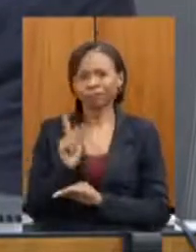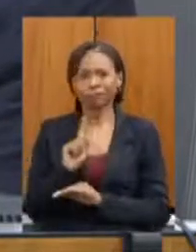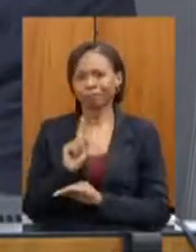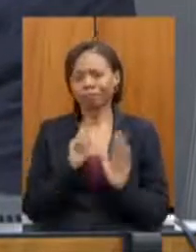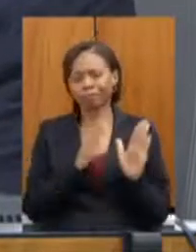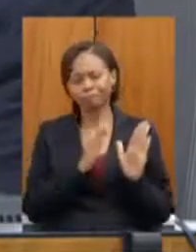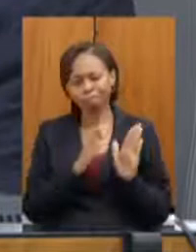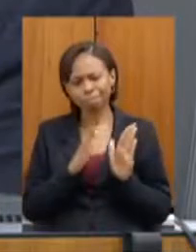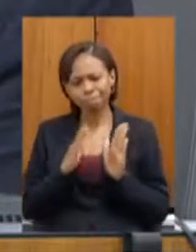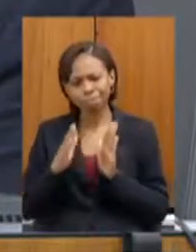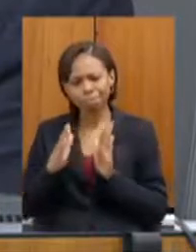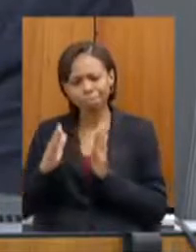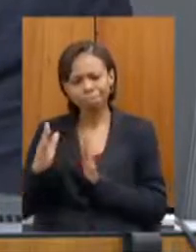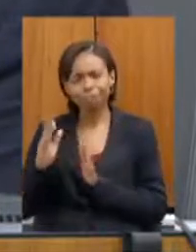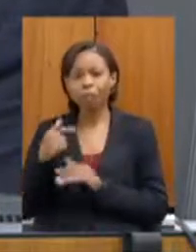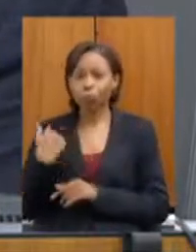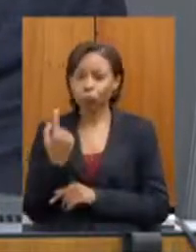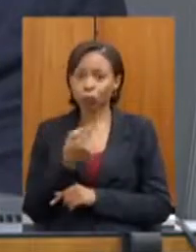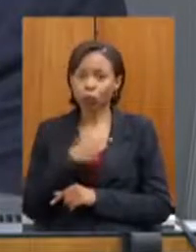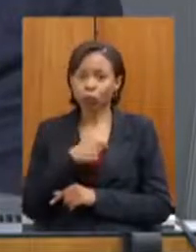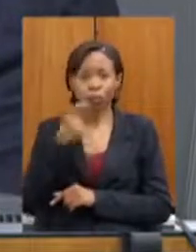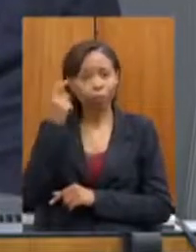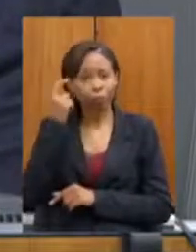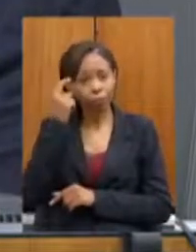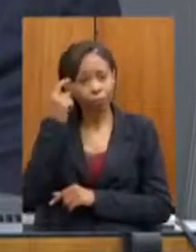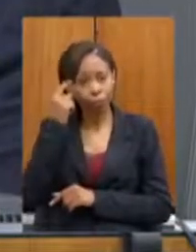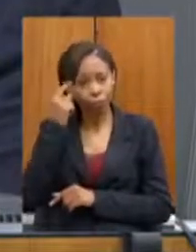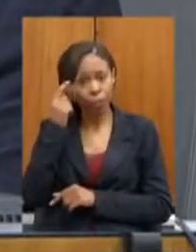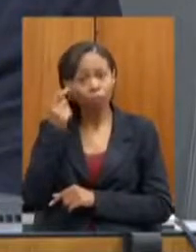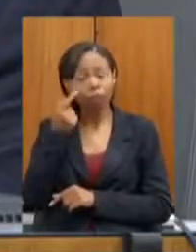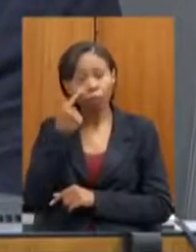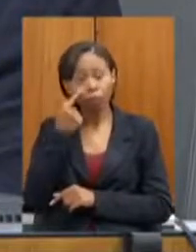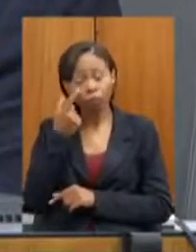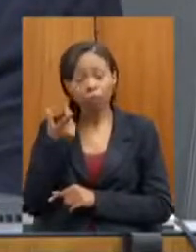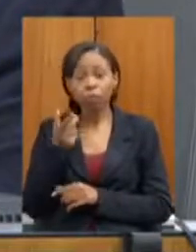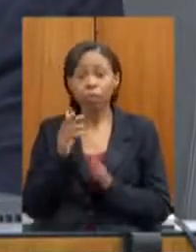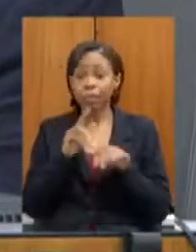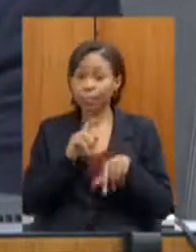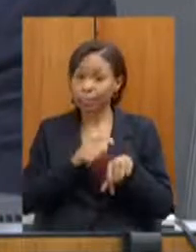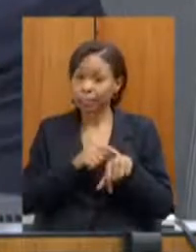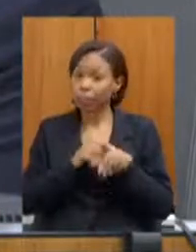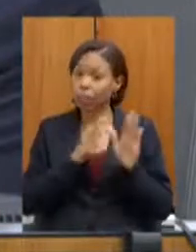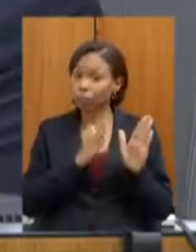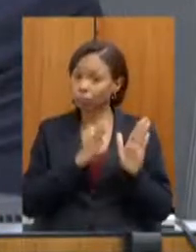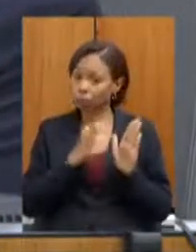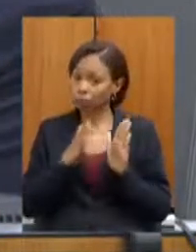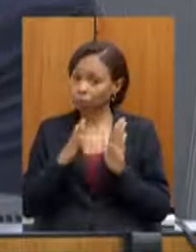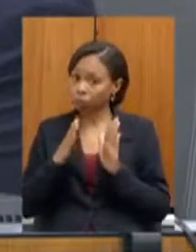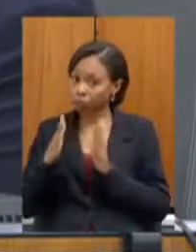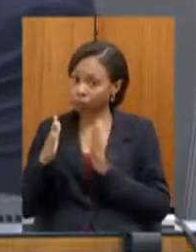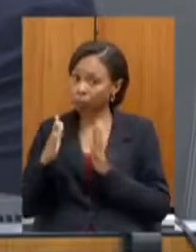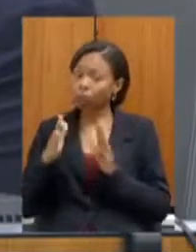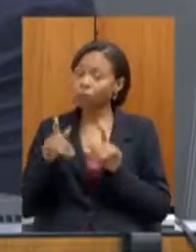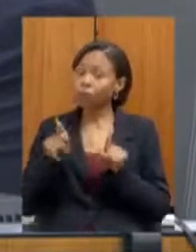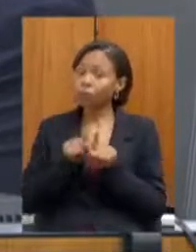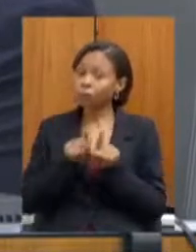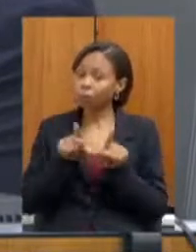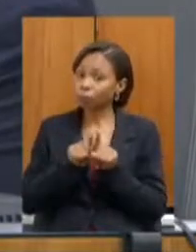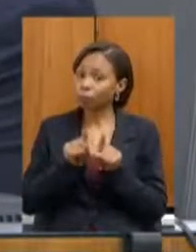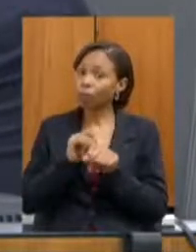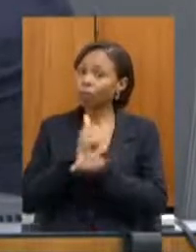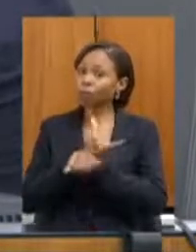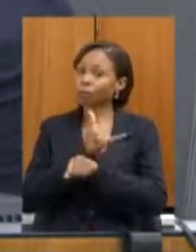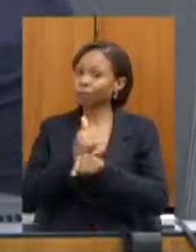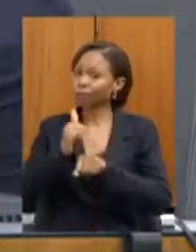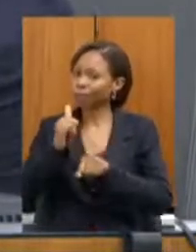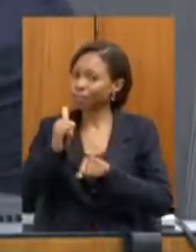então nós estamos considerando sim esse período de desmobilização casado com essa estratégia de identificar